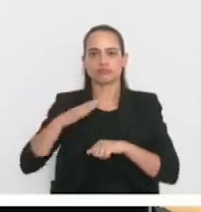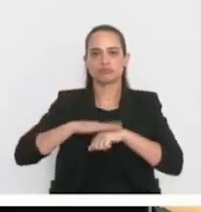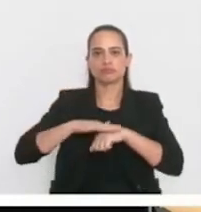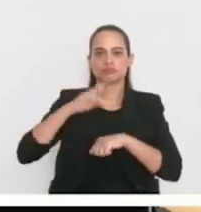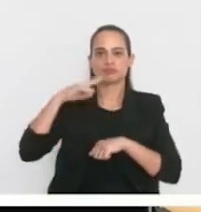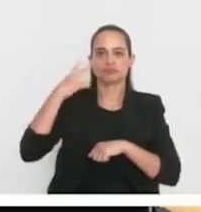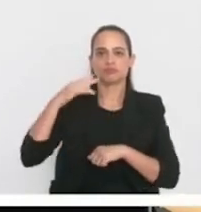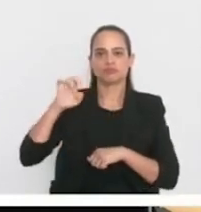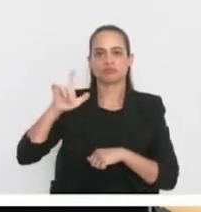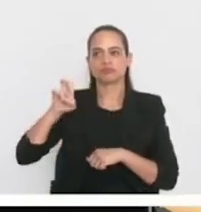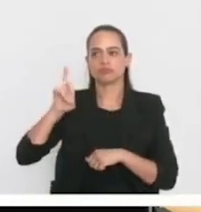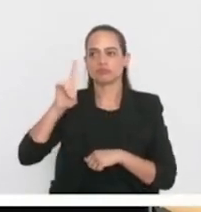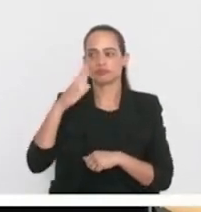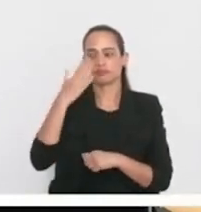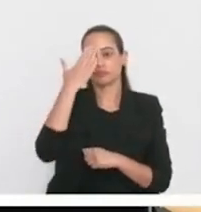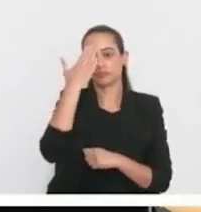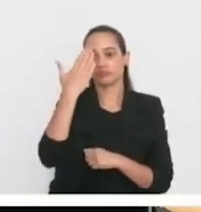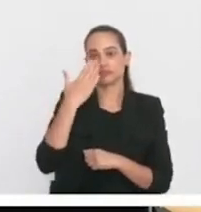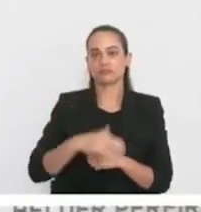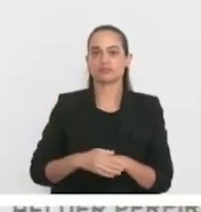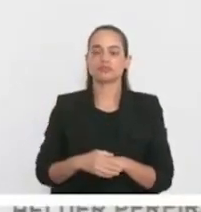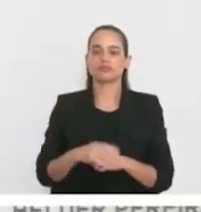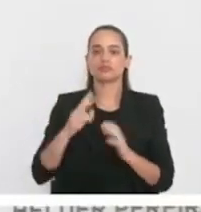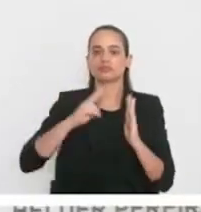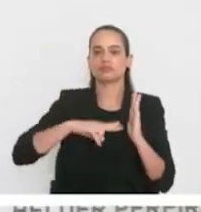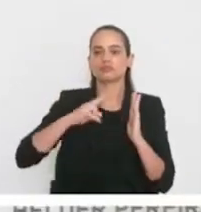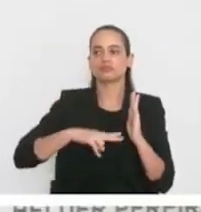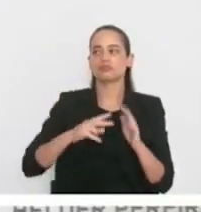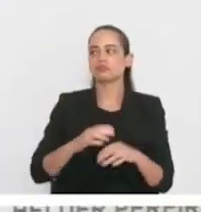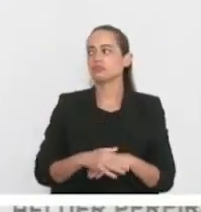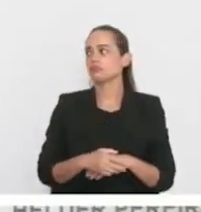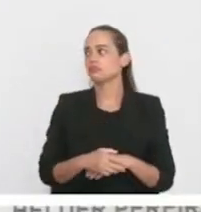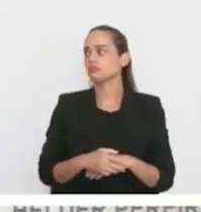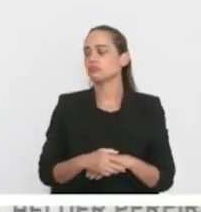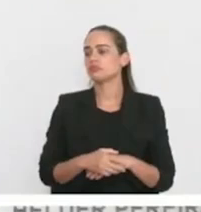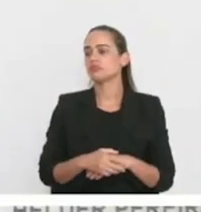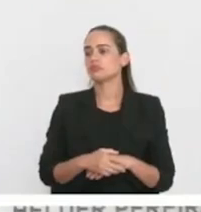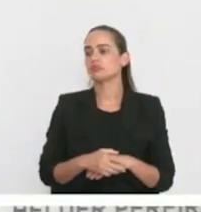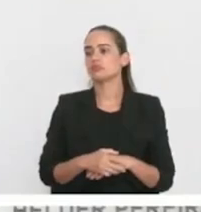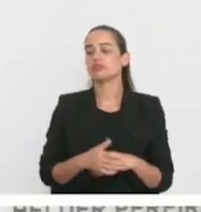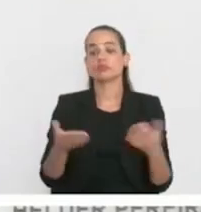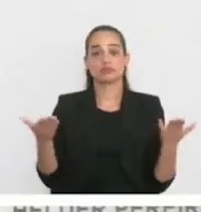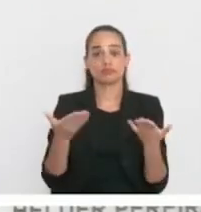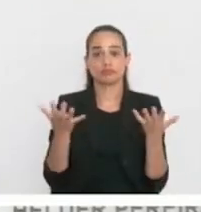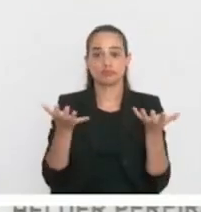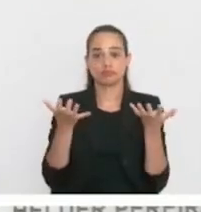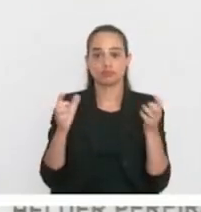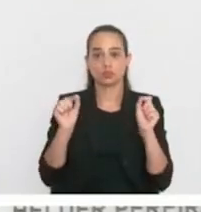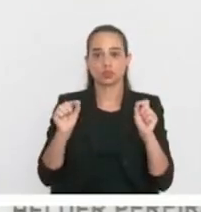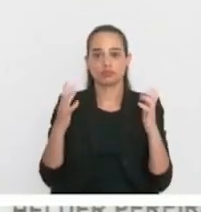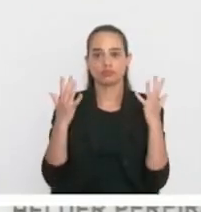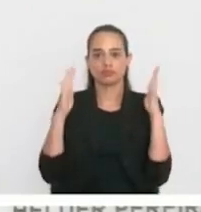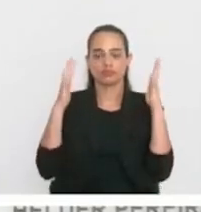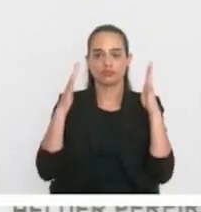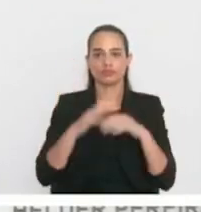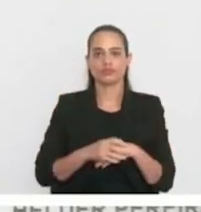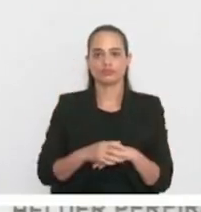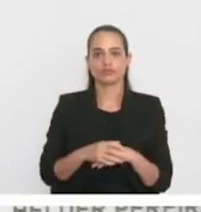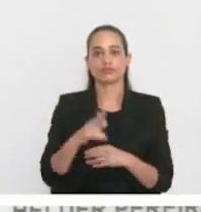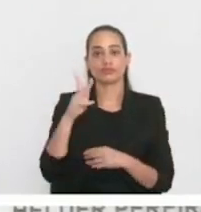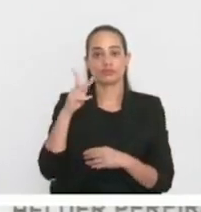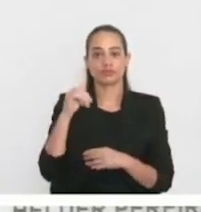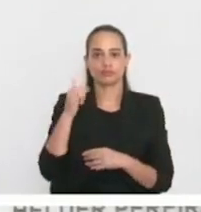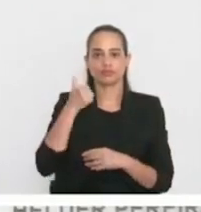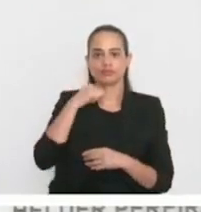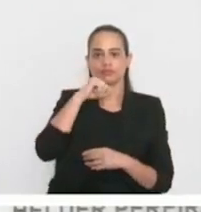Obrigado, secretário, pela leitura. Gostaria agora de parabenizar os pais.